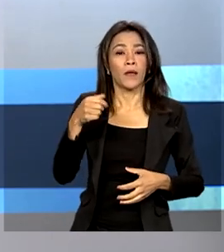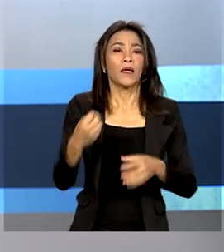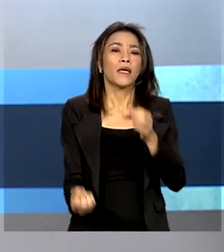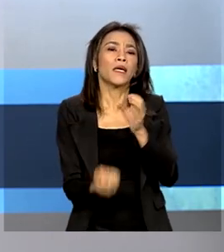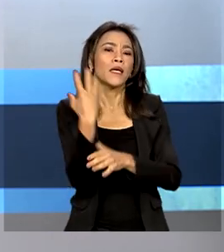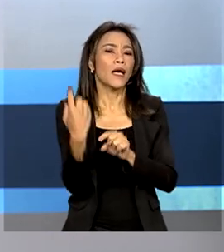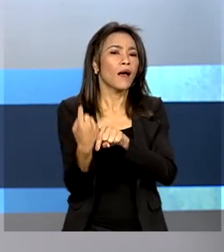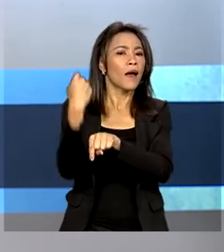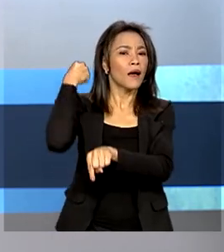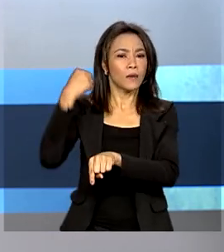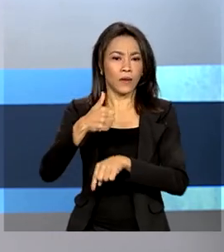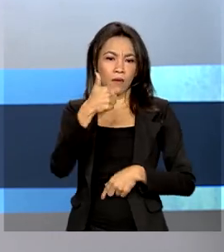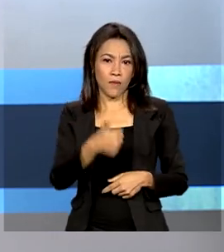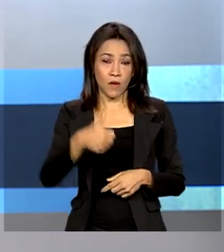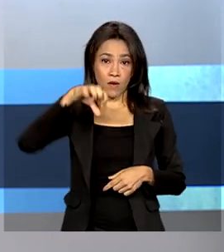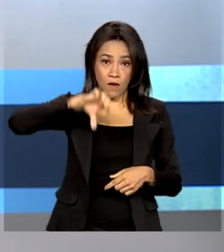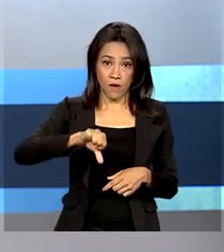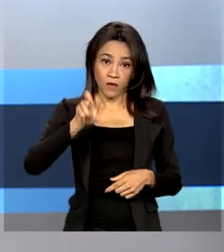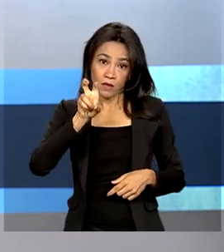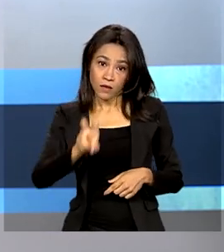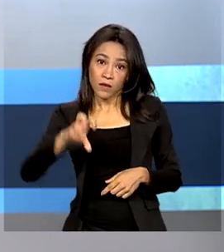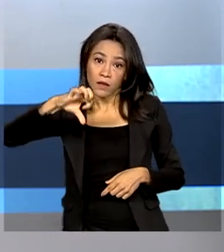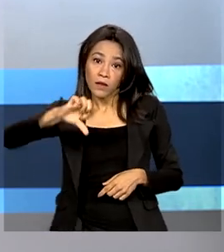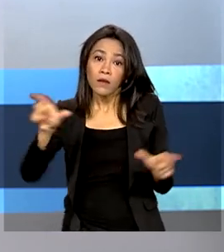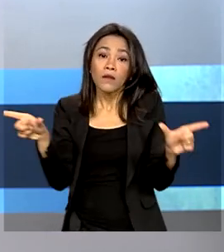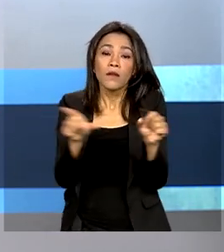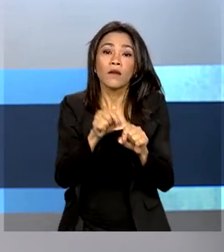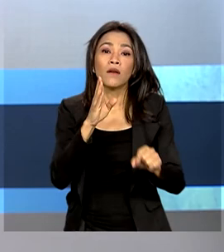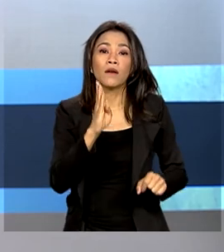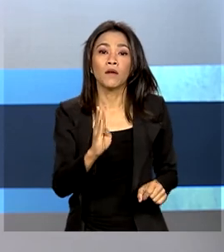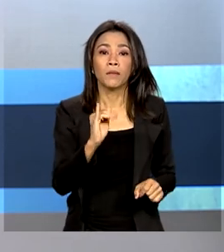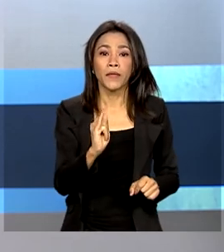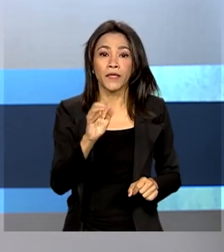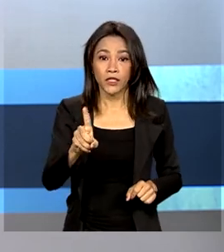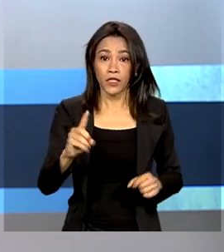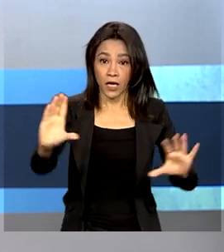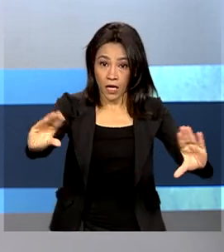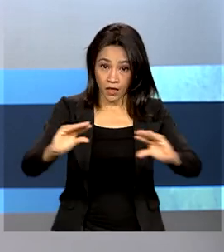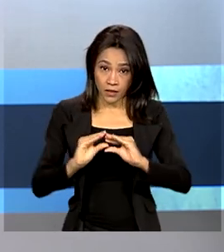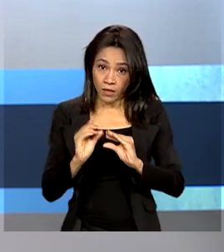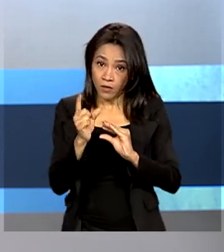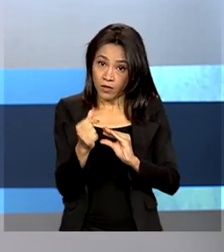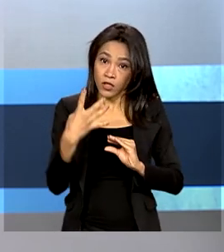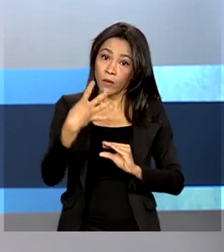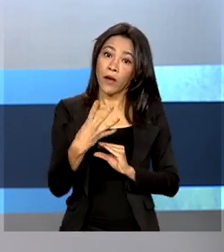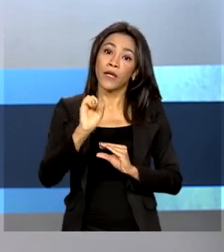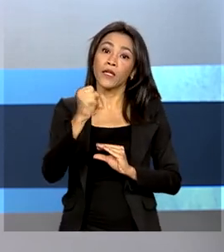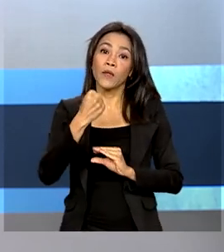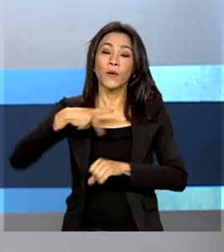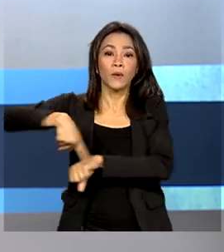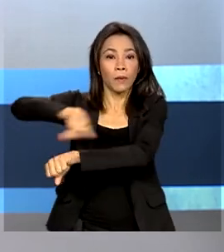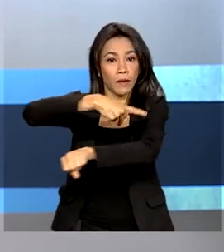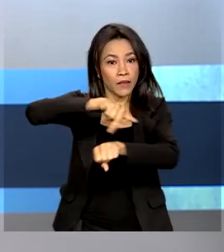1959, o BID recebe recursos dos 48 países membros e também do mercado financeiro.